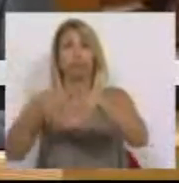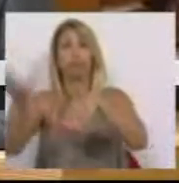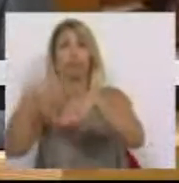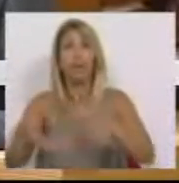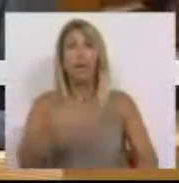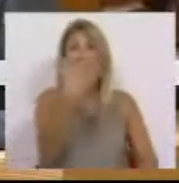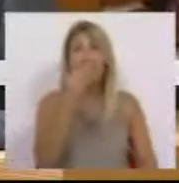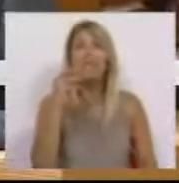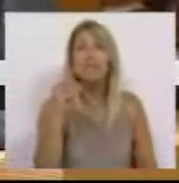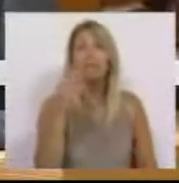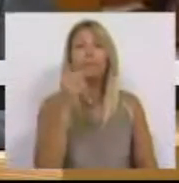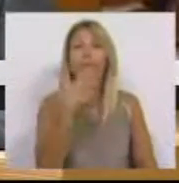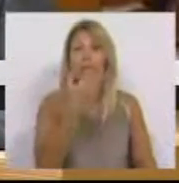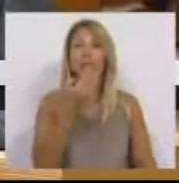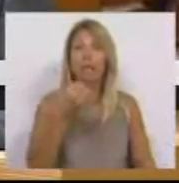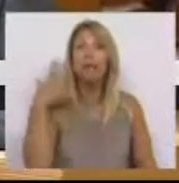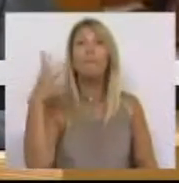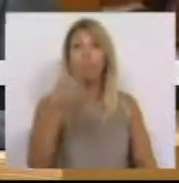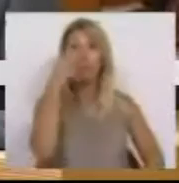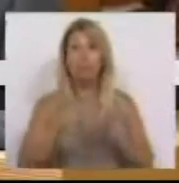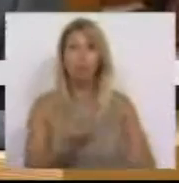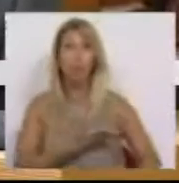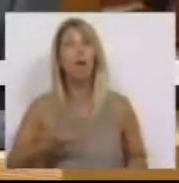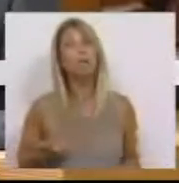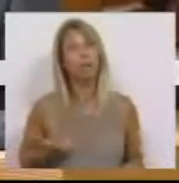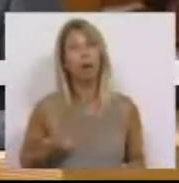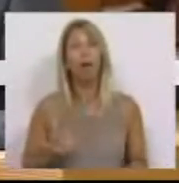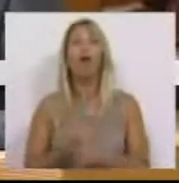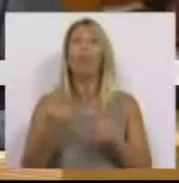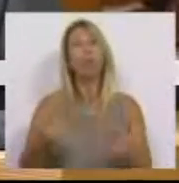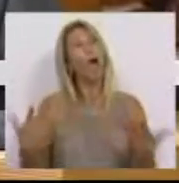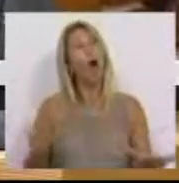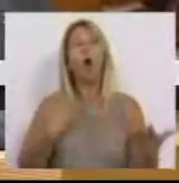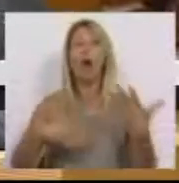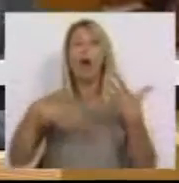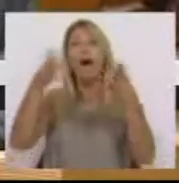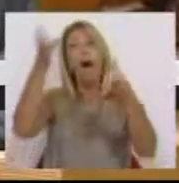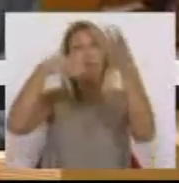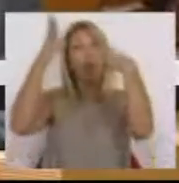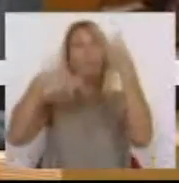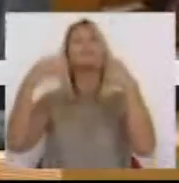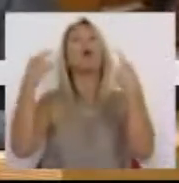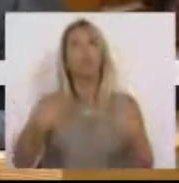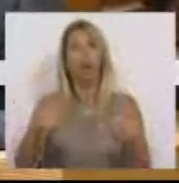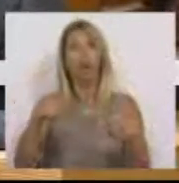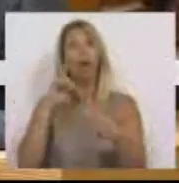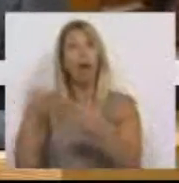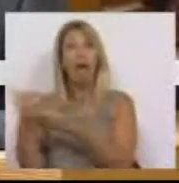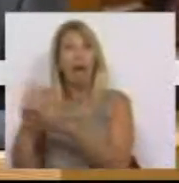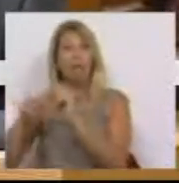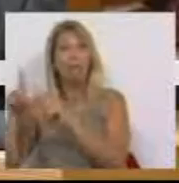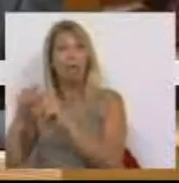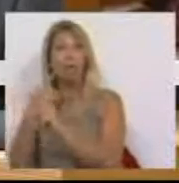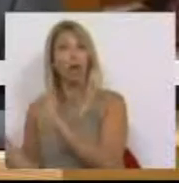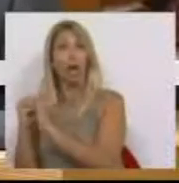que por se encontrarem temporariamente em formação, não são contabilizados. Os mais de 250 mil inativos